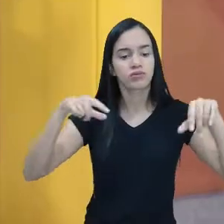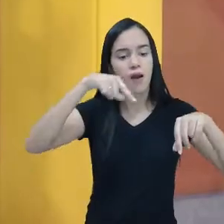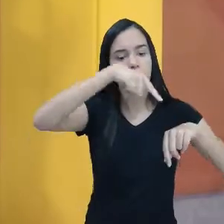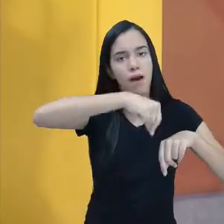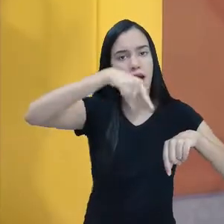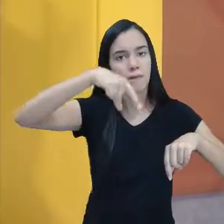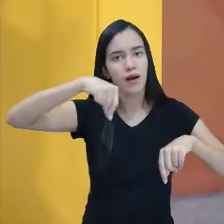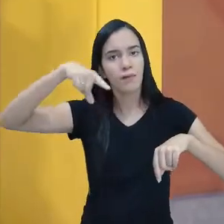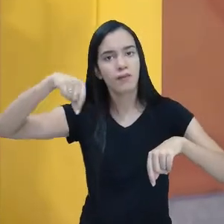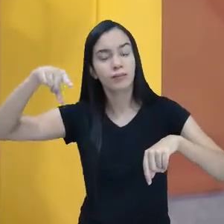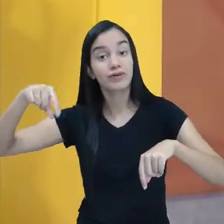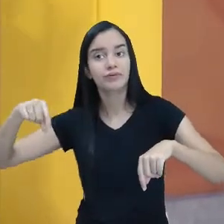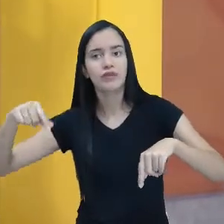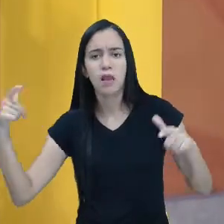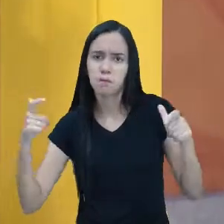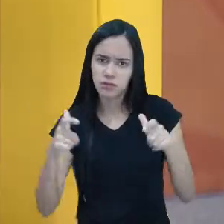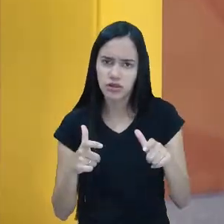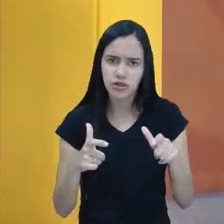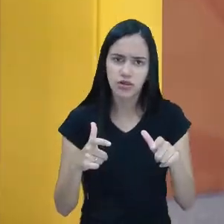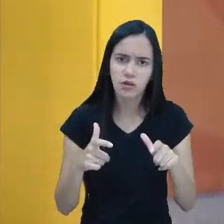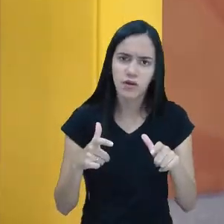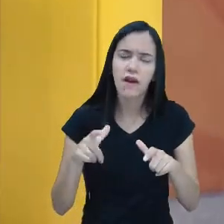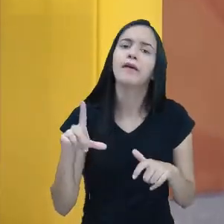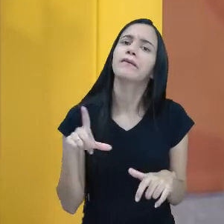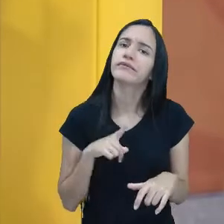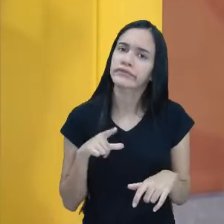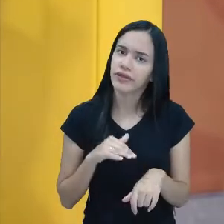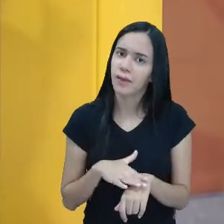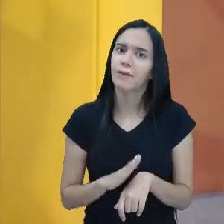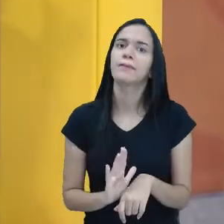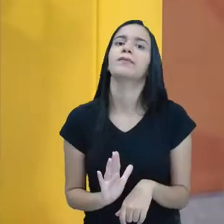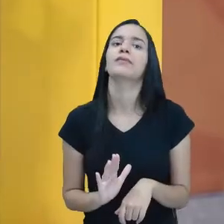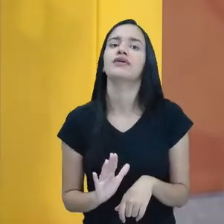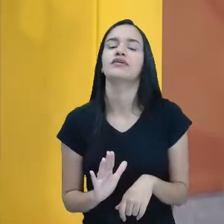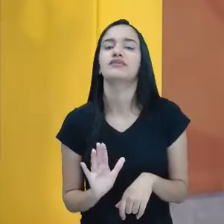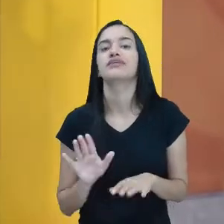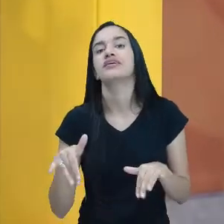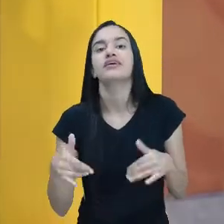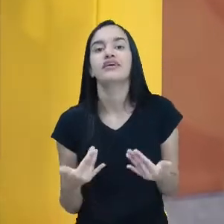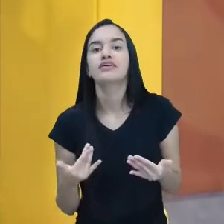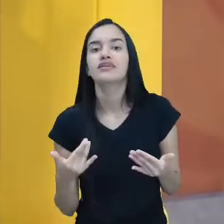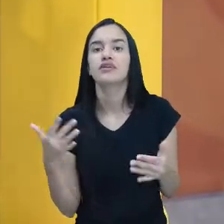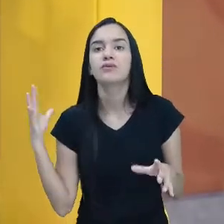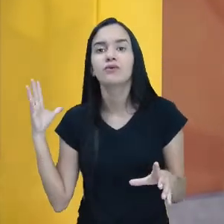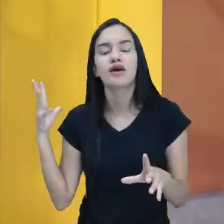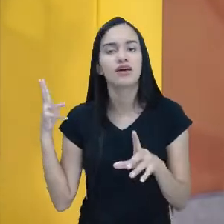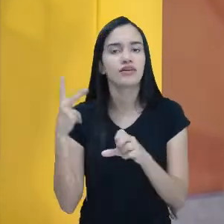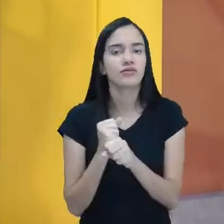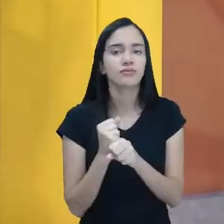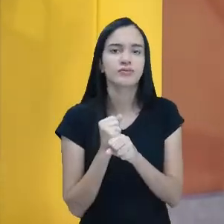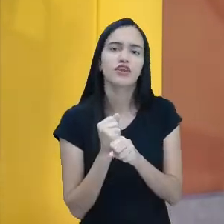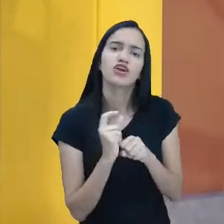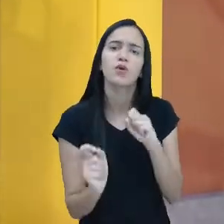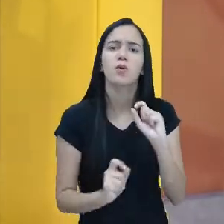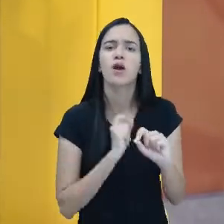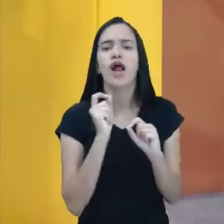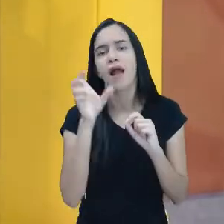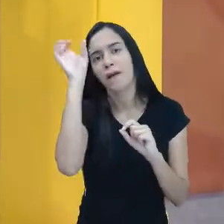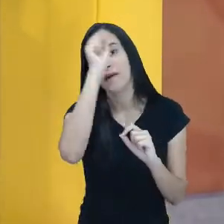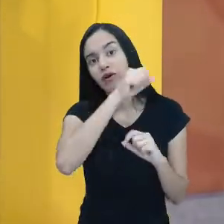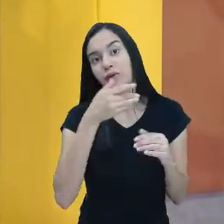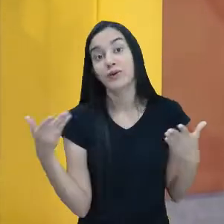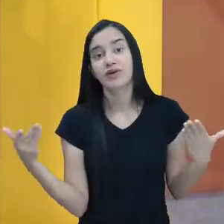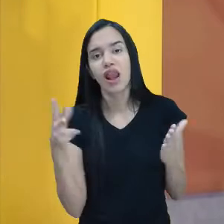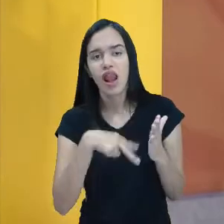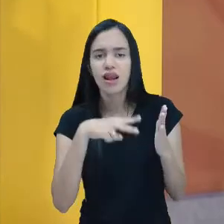como o varal ficou bonito. É pequenininho. Poderia ter mais, não era, professora Josi? Então, revisando. O que aprendemos hoje?